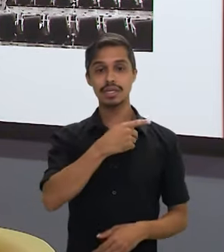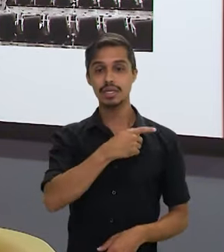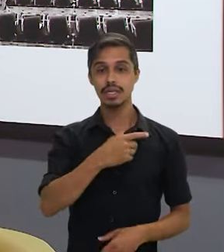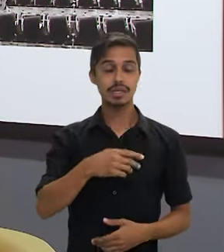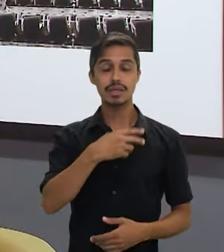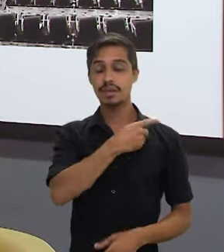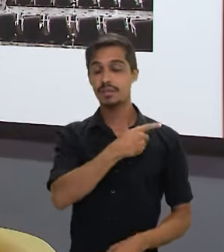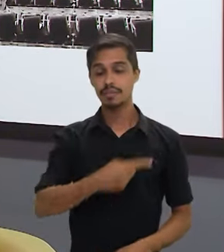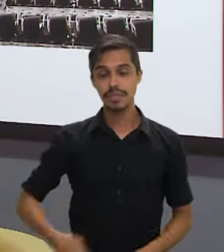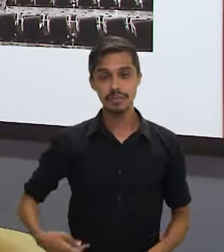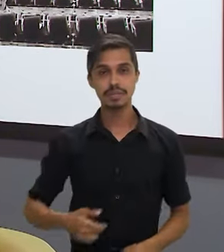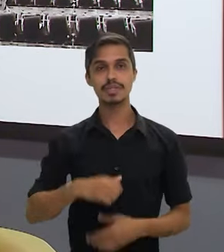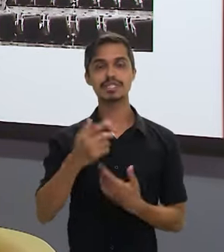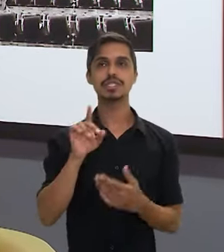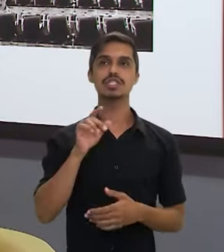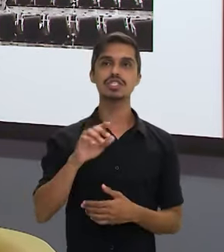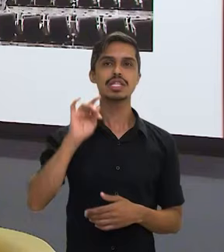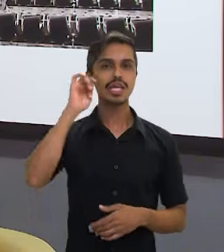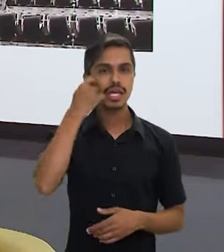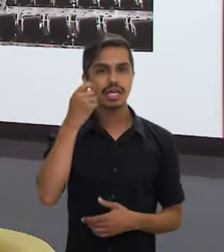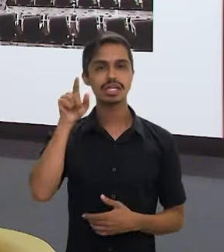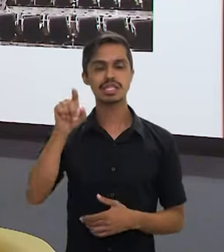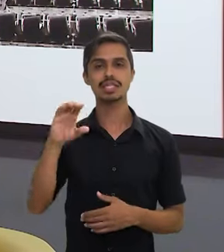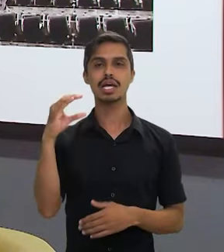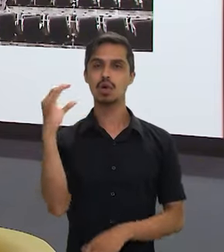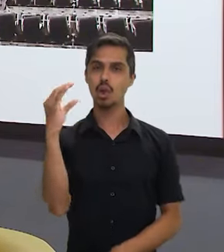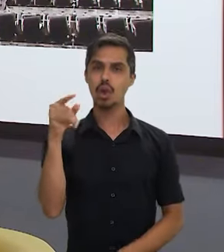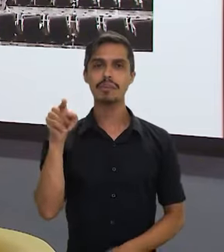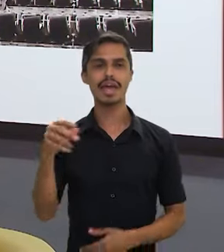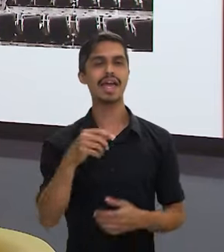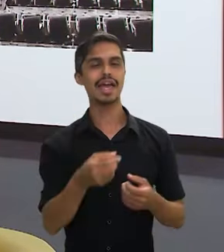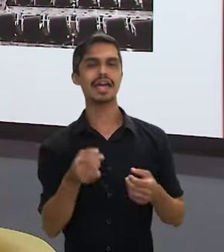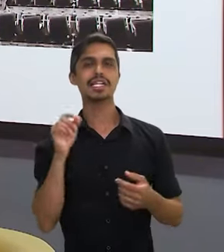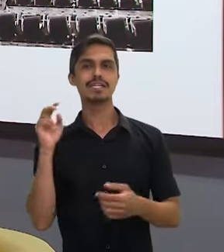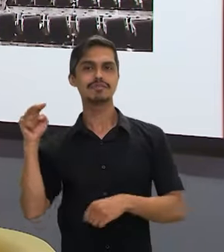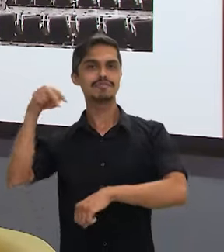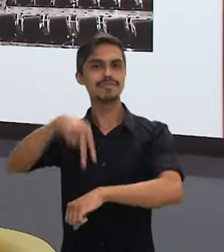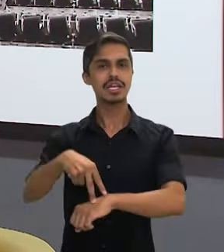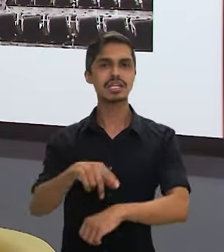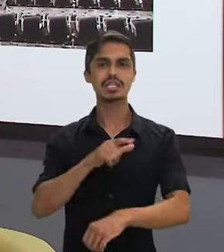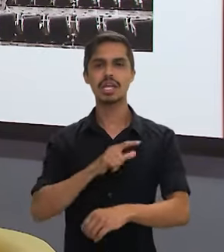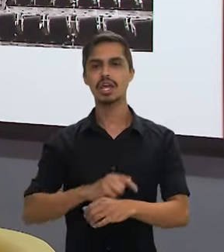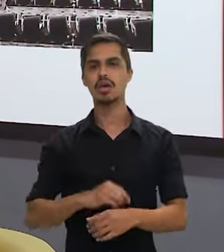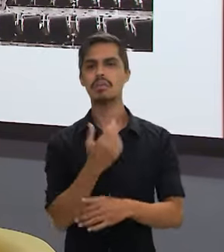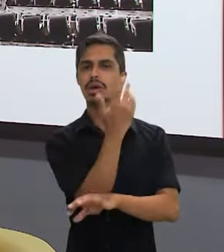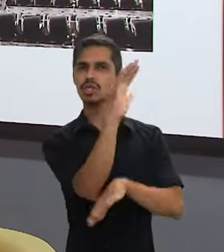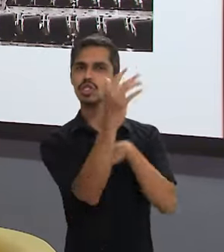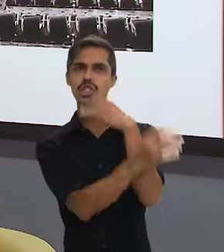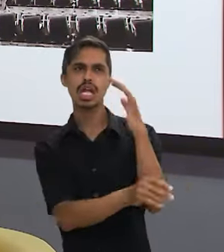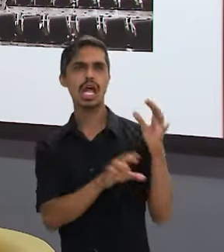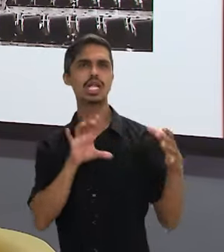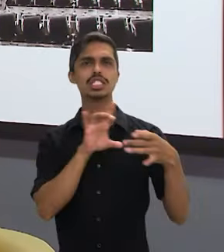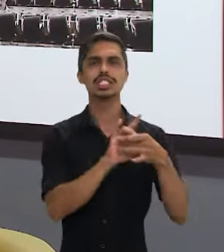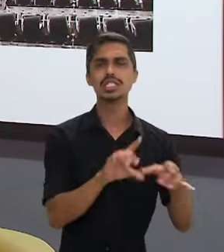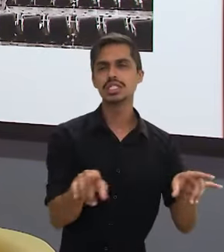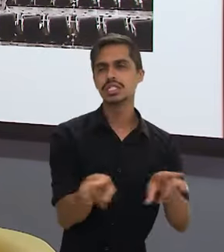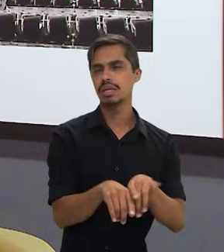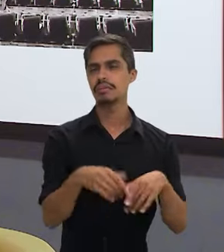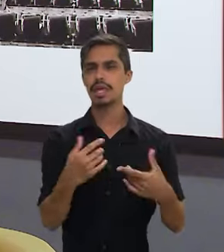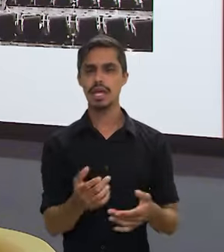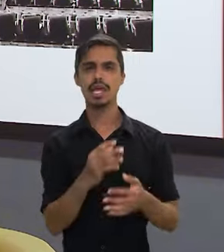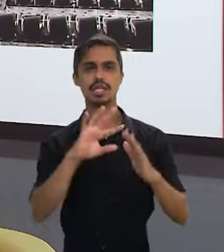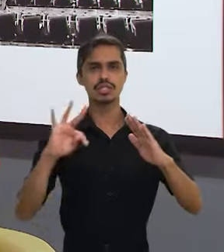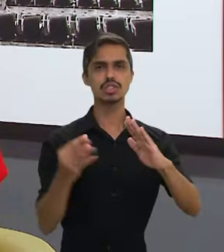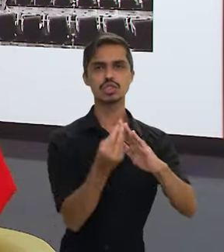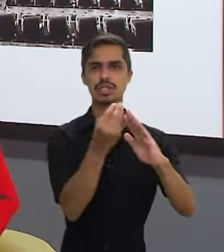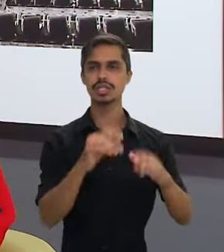da Colômbia, que tem pautado muito, falado muito sobre o quilombo nas Américas, ela vem de uma pauta ambientalista, uma pauta quilombola também, então foi